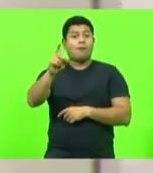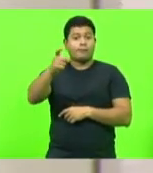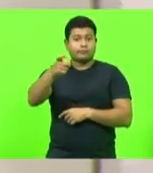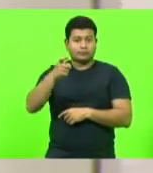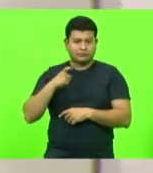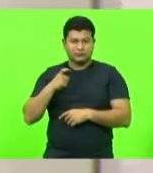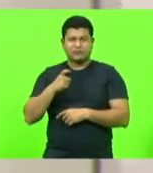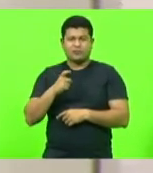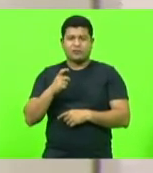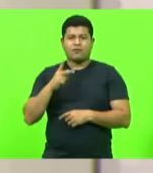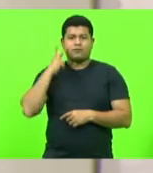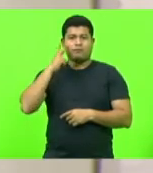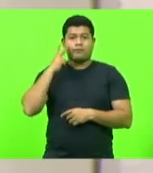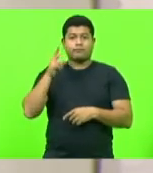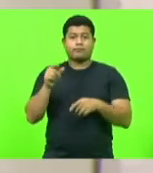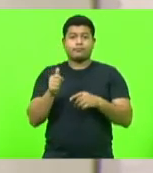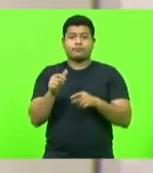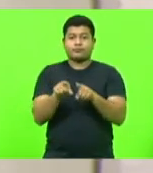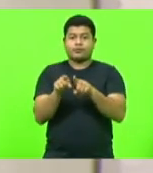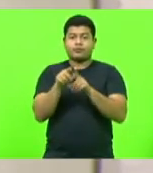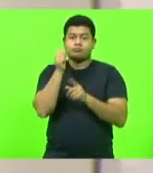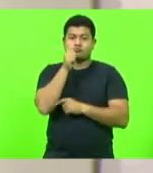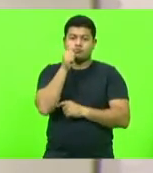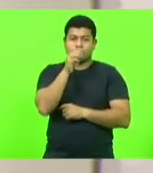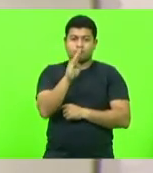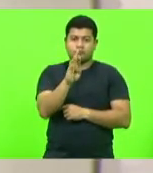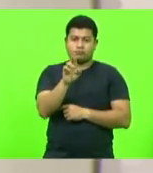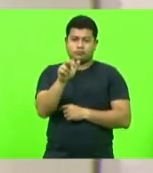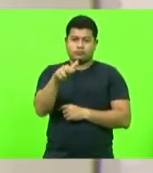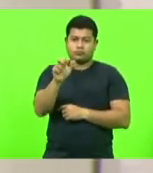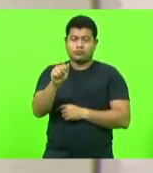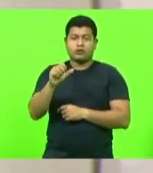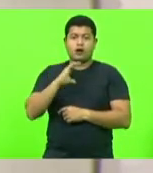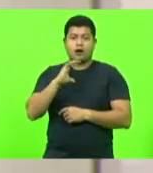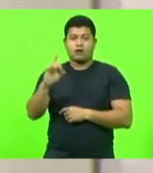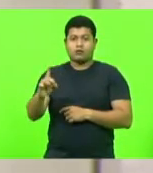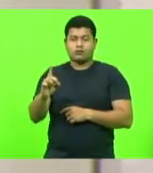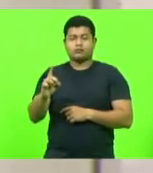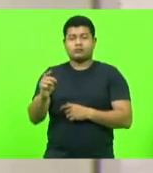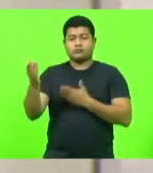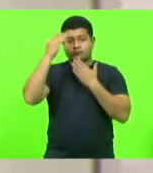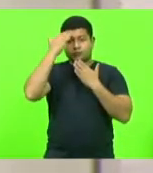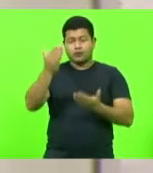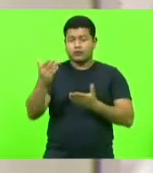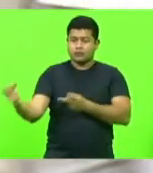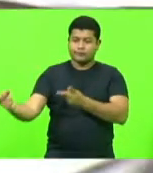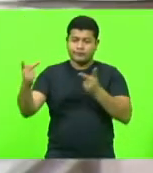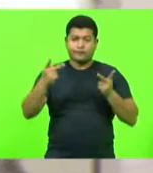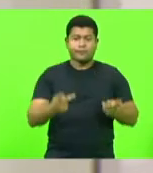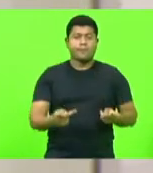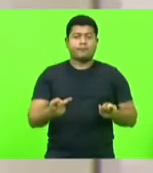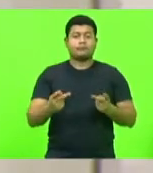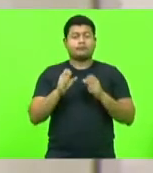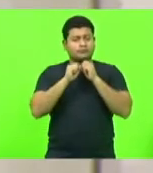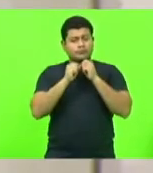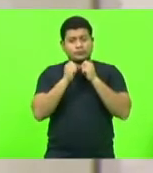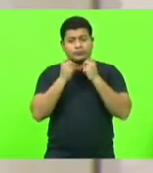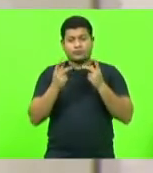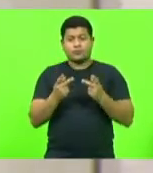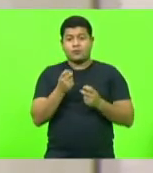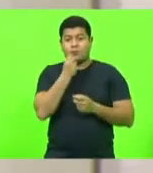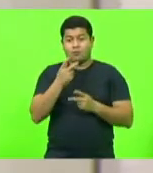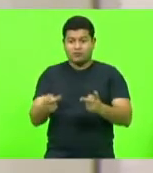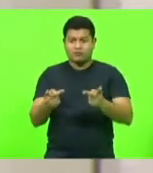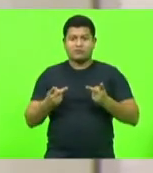e também a Bruna, que é a nossa coordenadora regional. Obrigado pela visita, sejam bem-vindos, e parabéns pelo